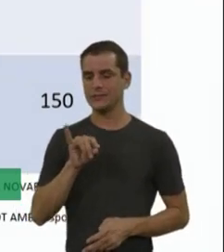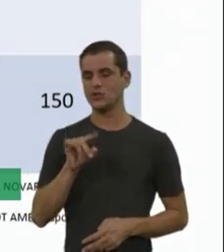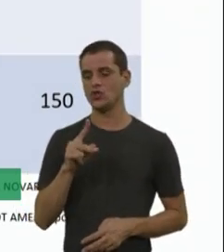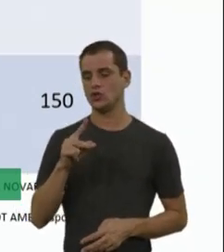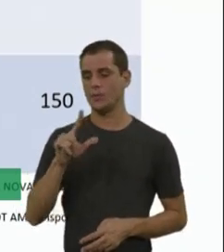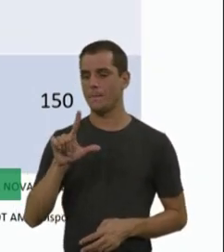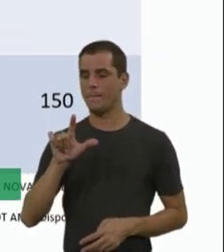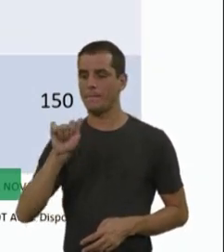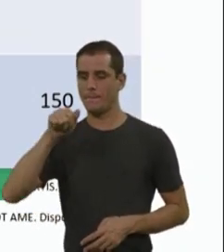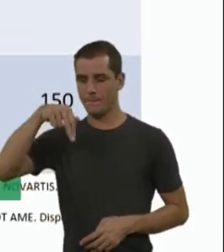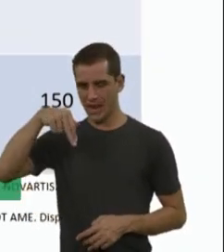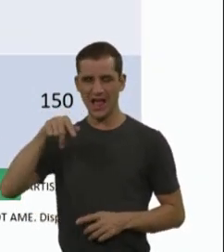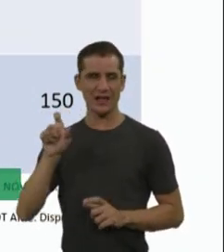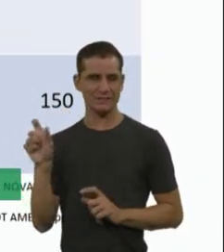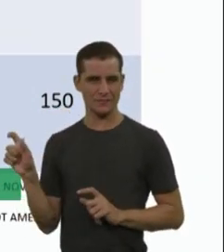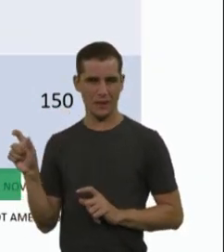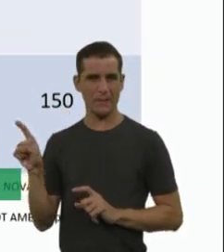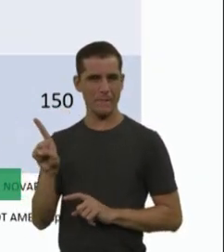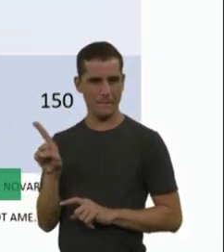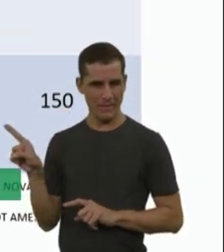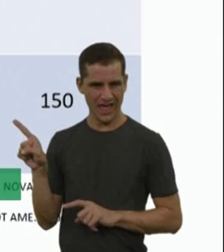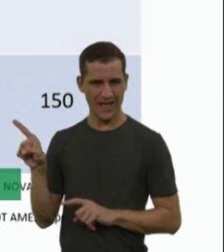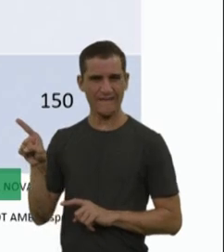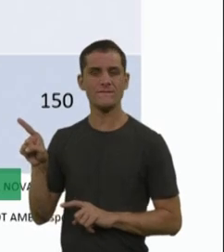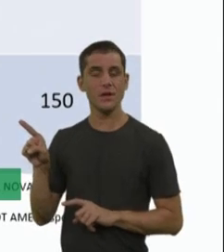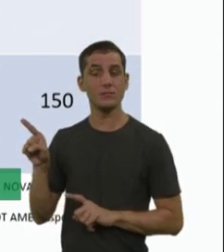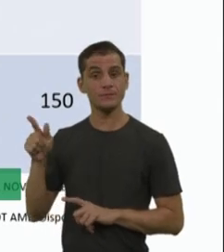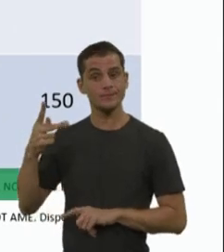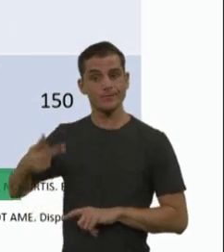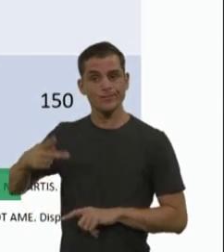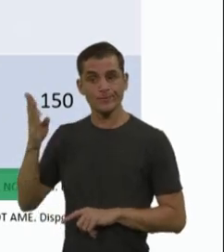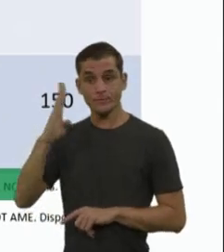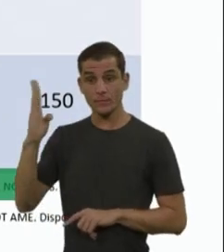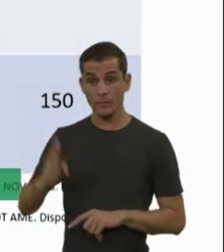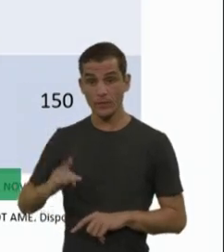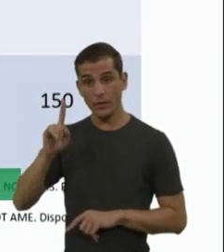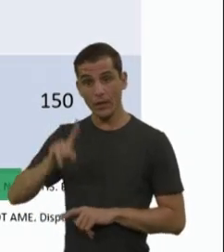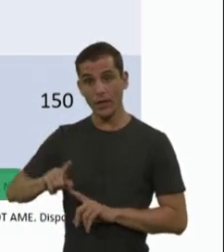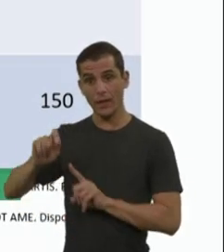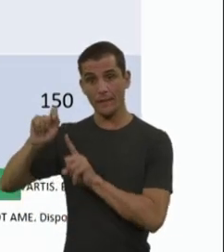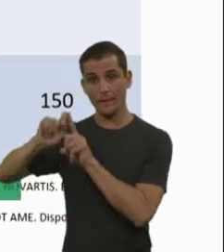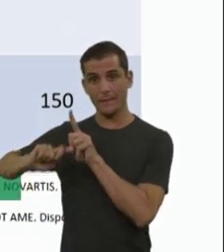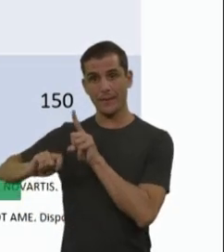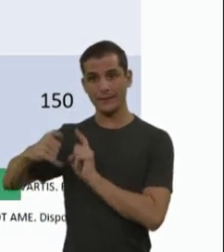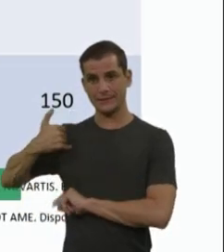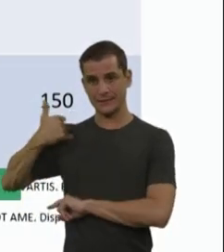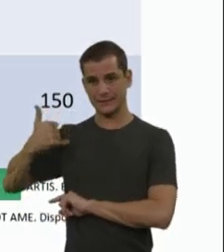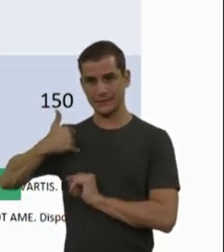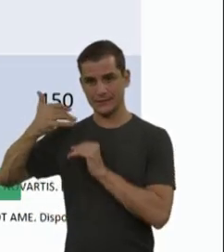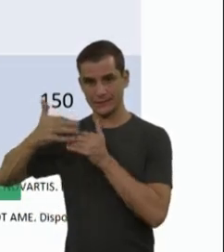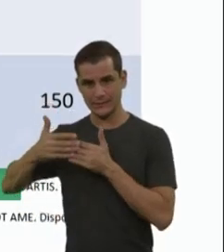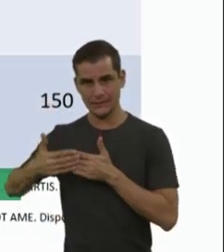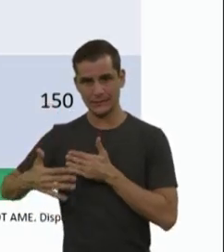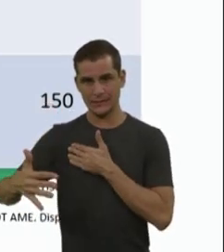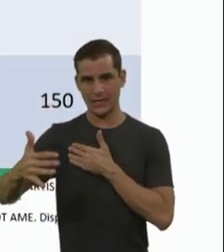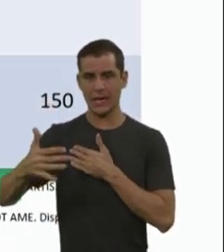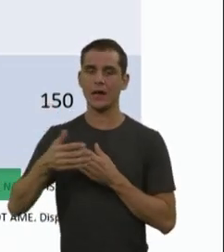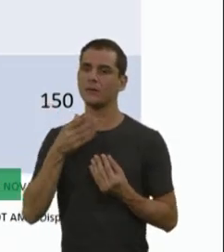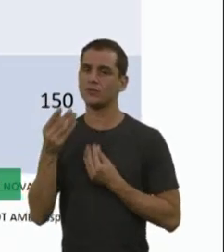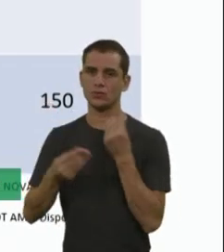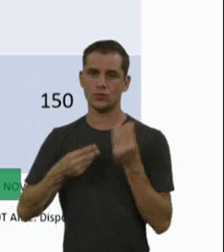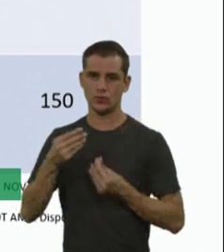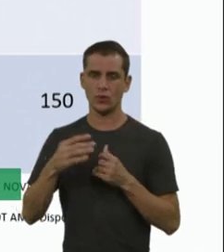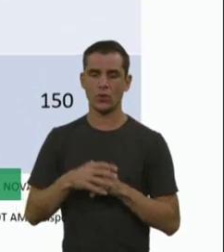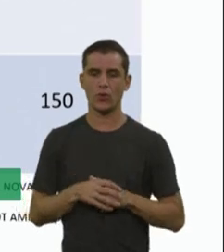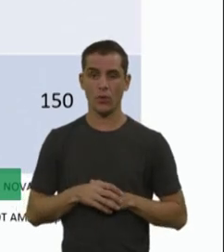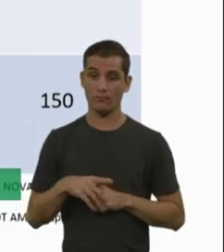enquanto, aqui no Brasil, ainda é a partir dos dois meses de idade, né, mas essa bula já foi modificada no FDA